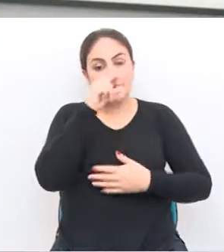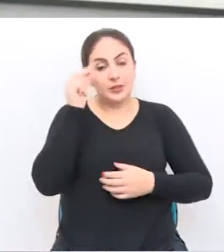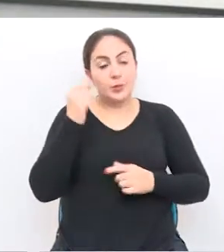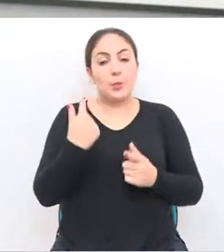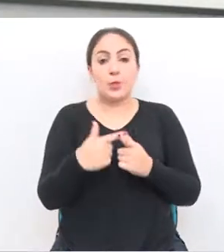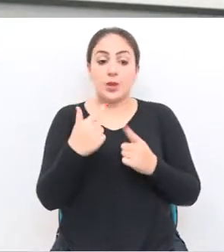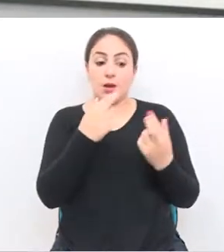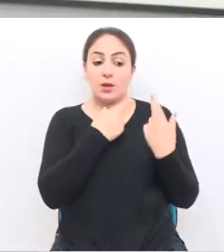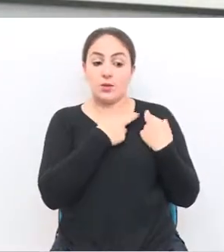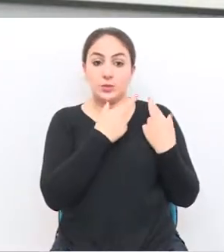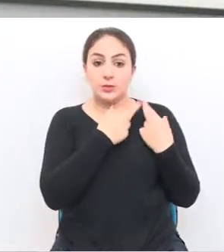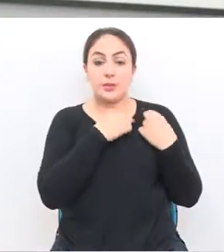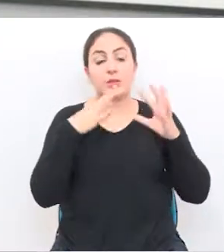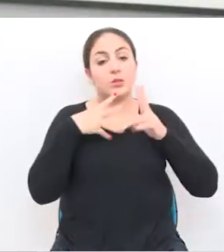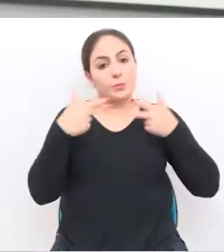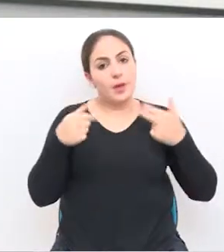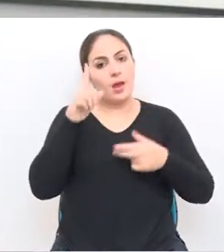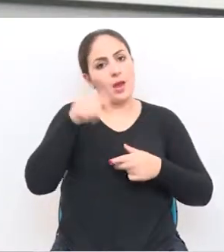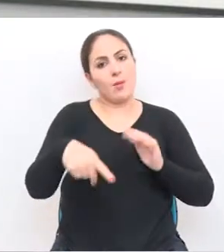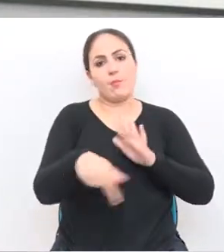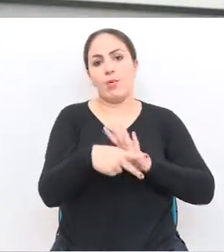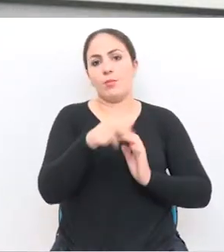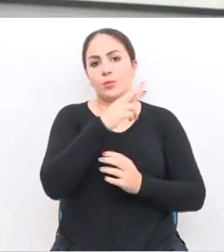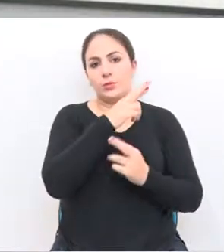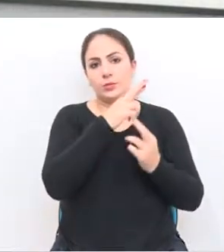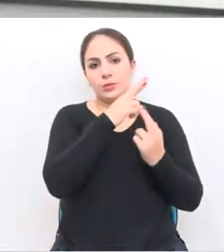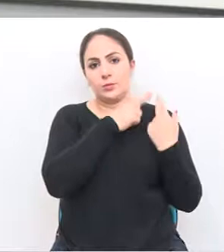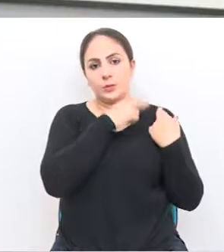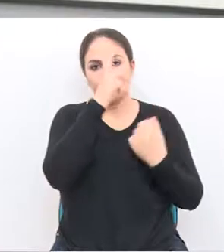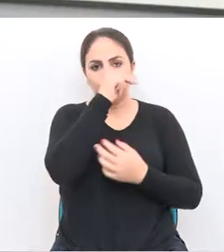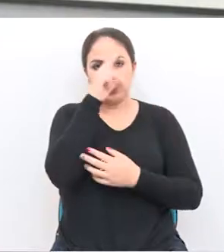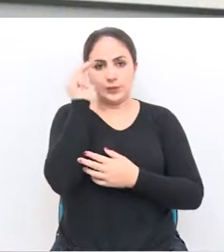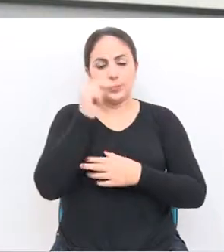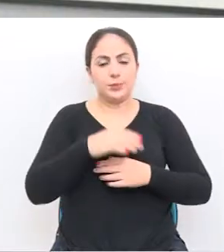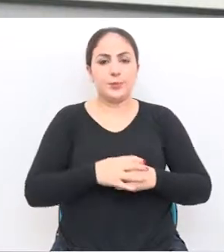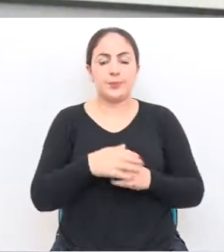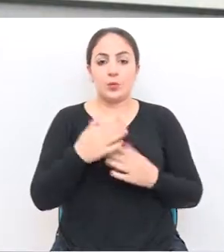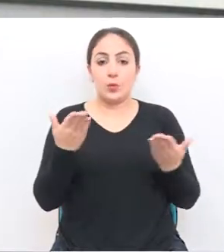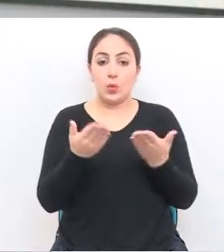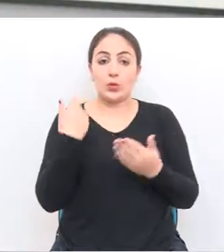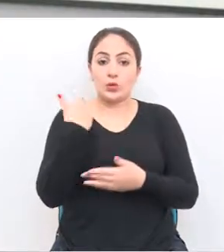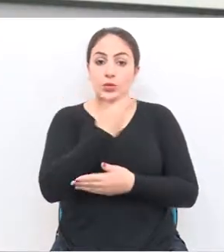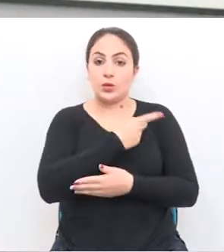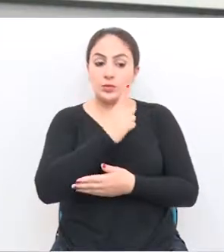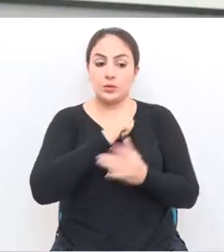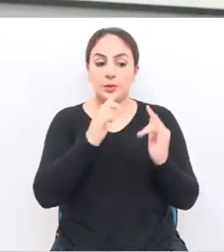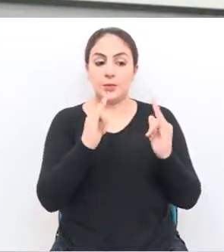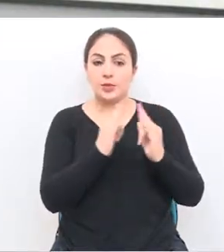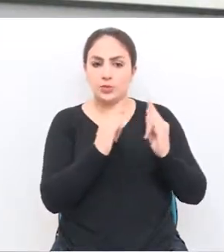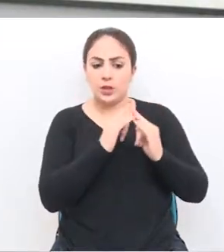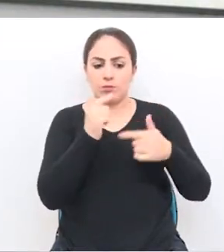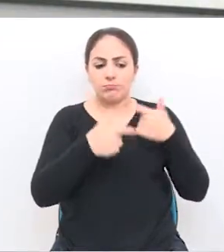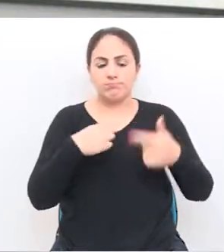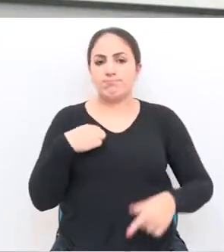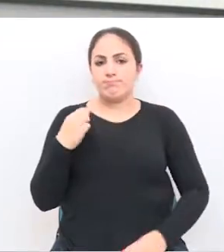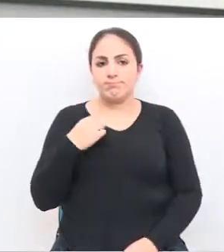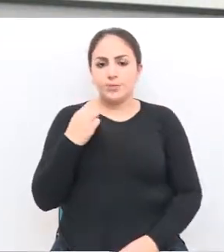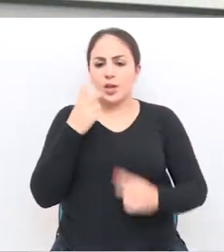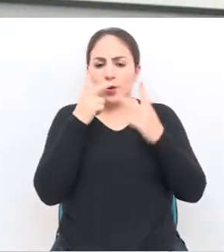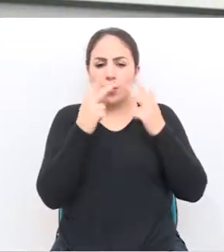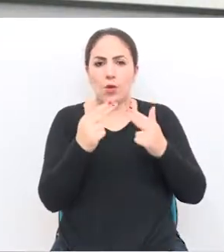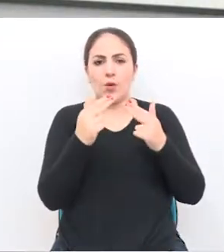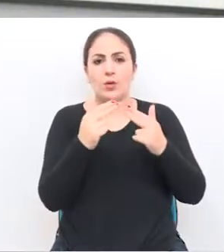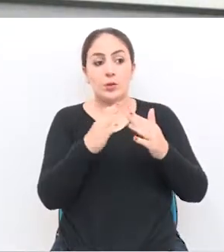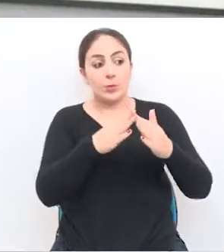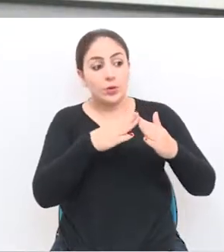poder público. Porque a responsabilidade dos animais, ela é do poder público. Então, hoje a gente tem as entidades que trabalham voluntariamente, como